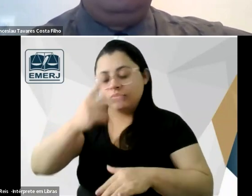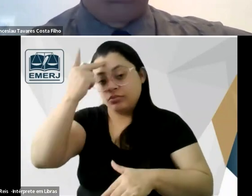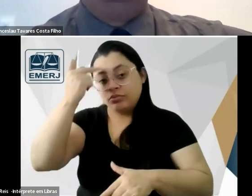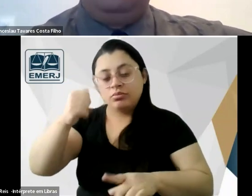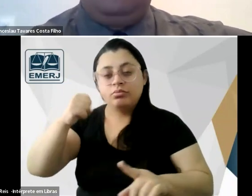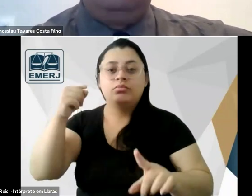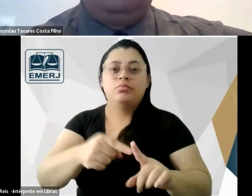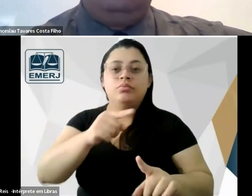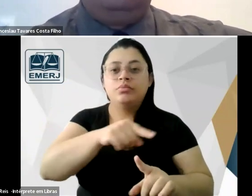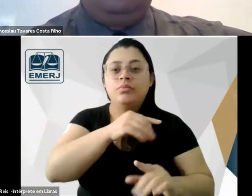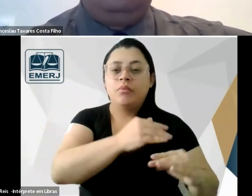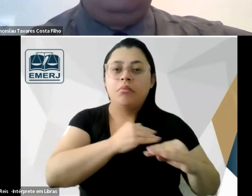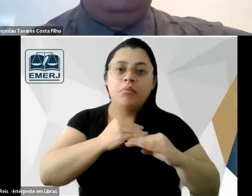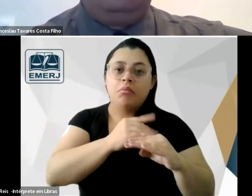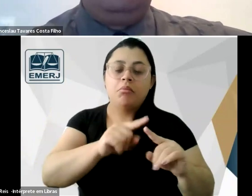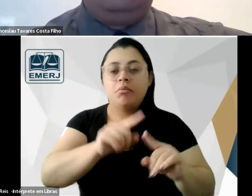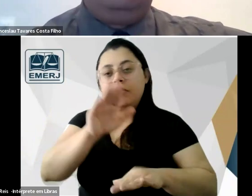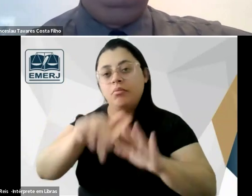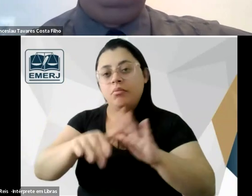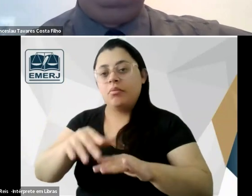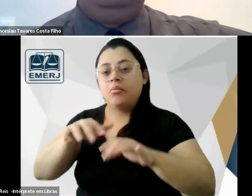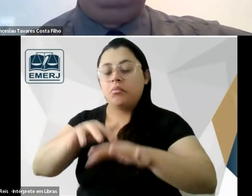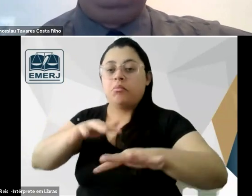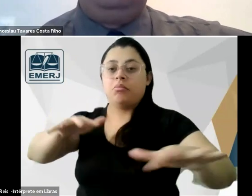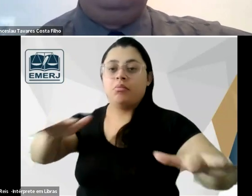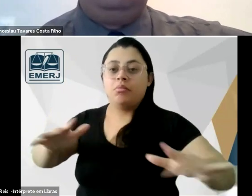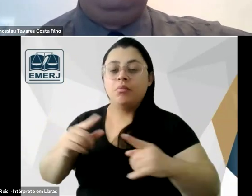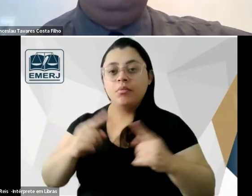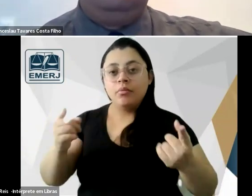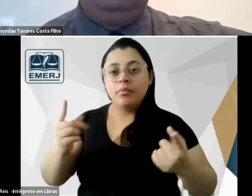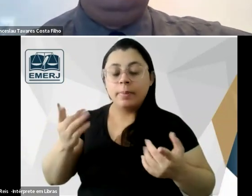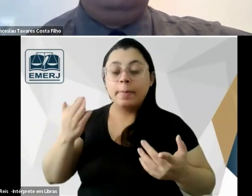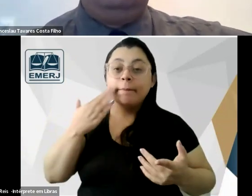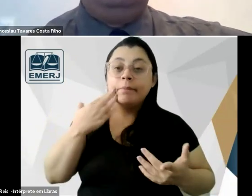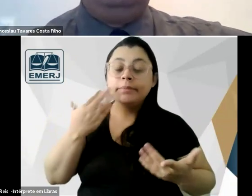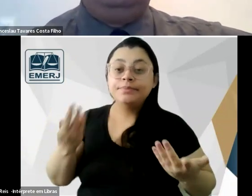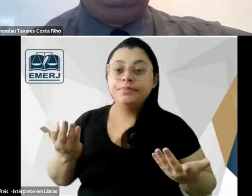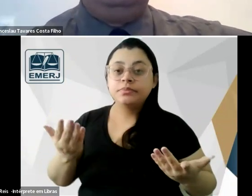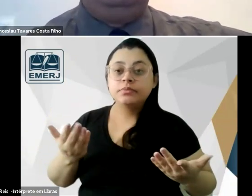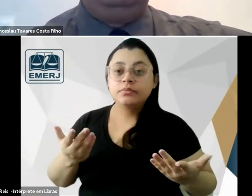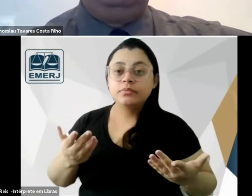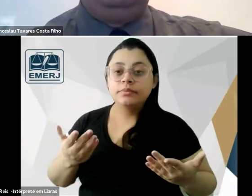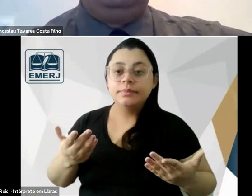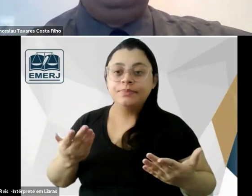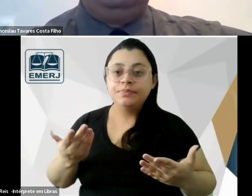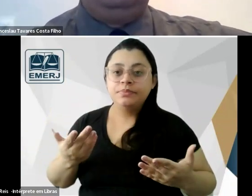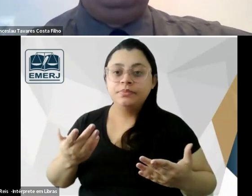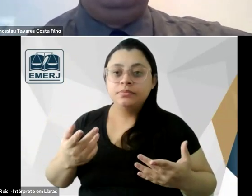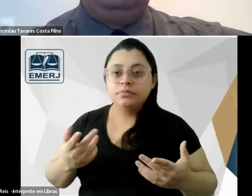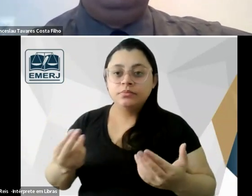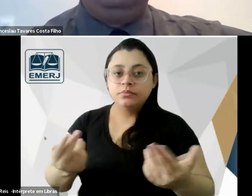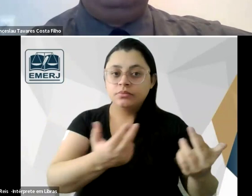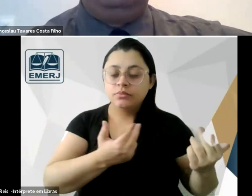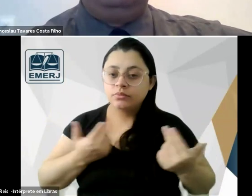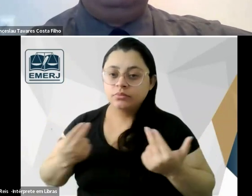progressista então como o doutor Benceslau bem colocou apesar dele não ser partidário da ideia de igualdade